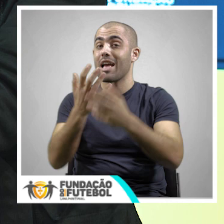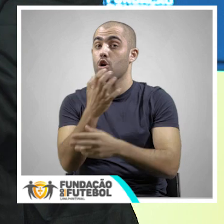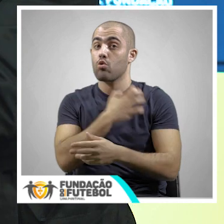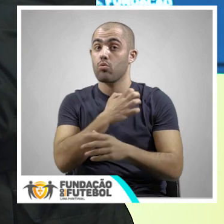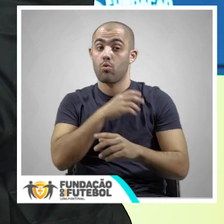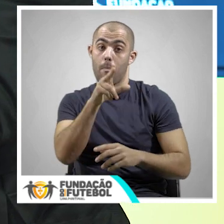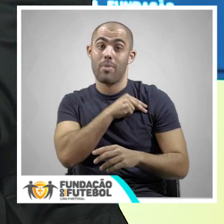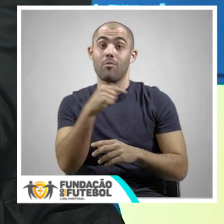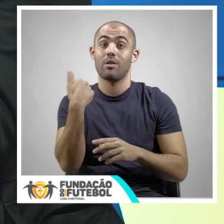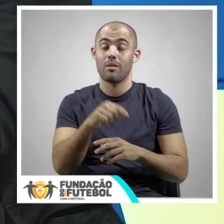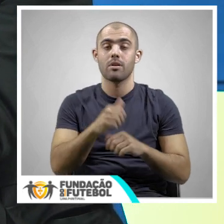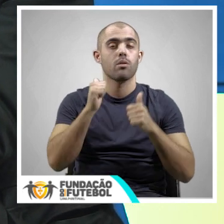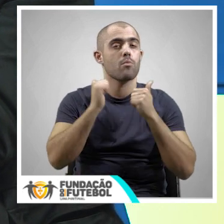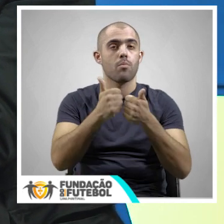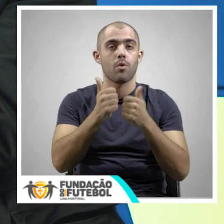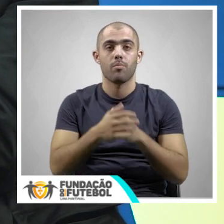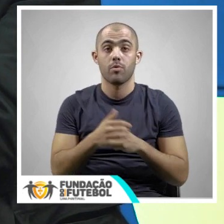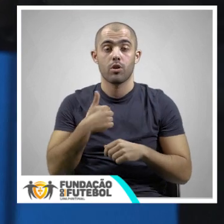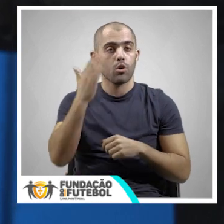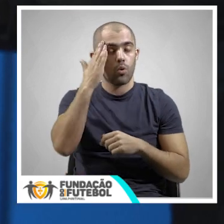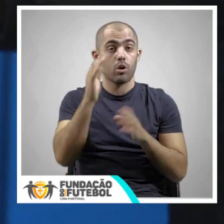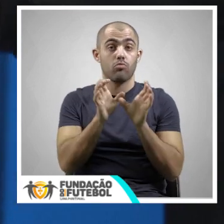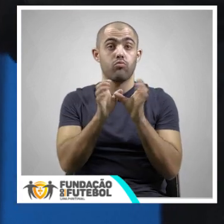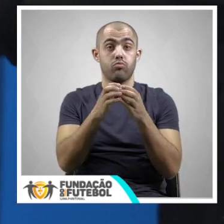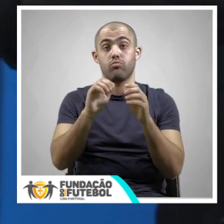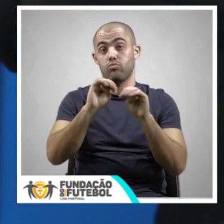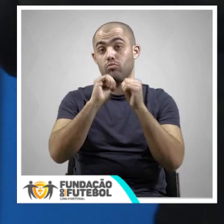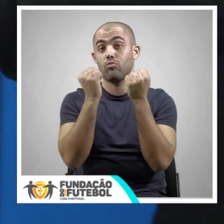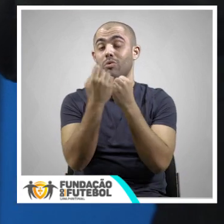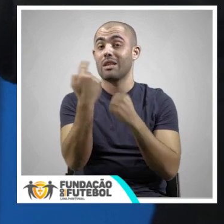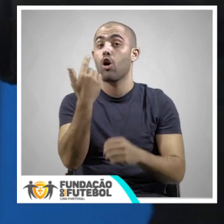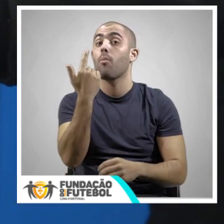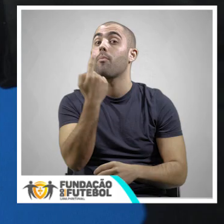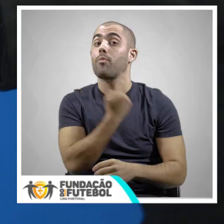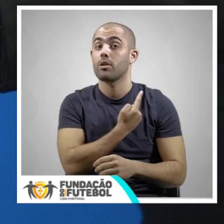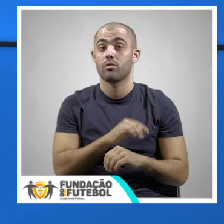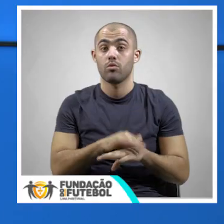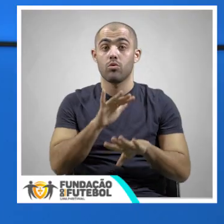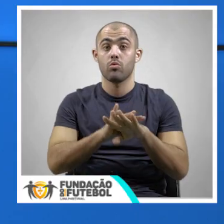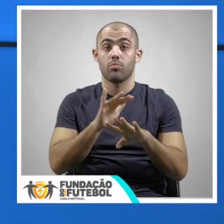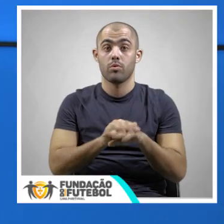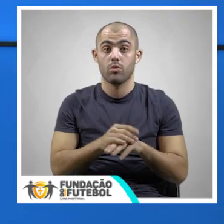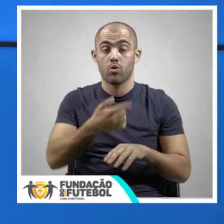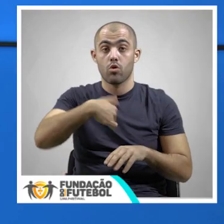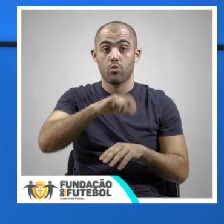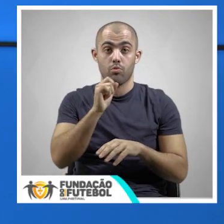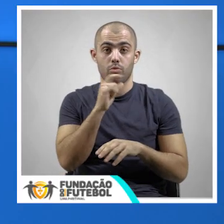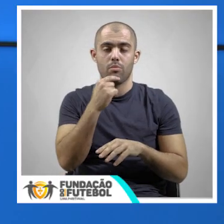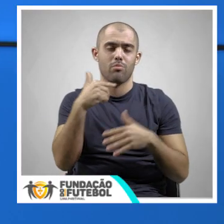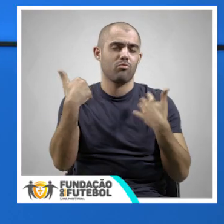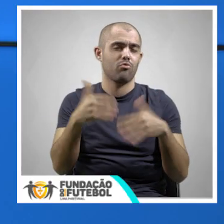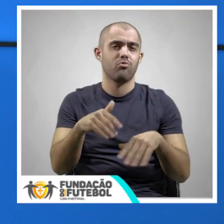Ver outros clubes vencerem o prémio será ótimo sinal. E acho que as sociedades desportivas têm esta obrigação. Porquê? Porque nós